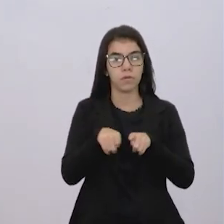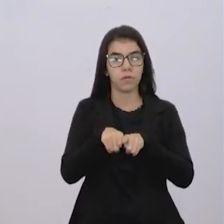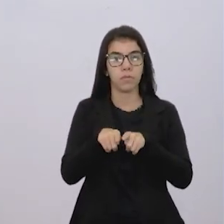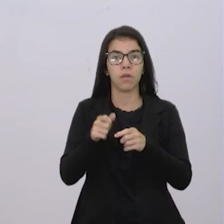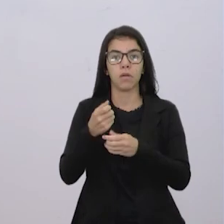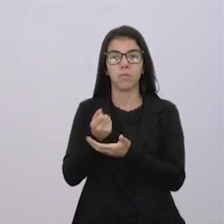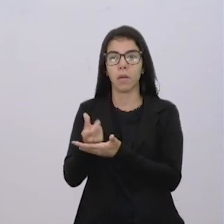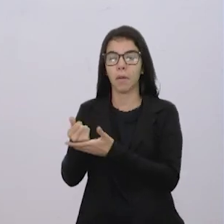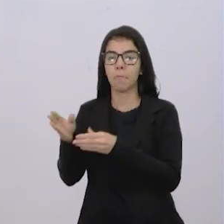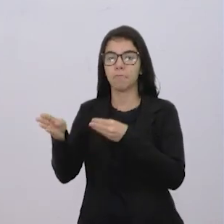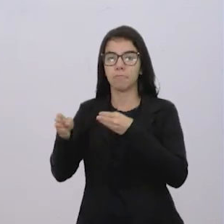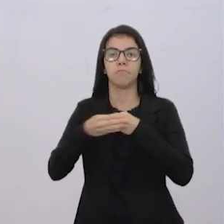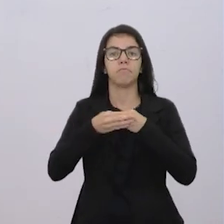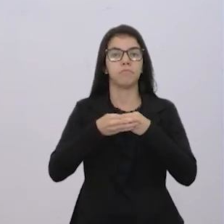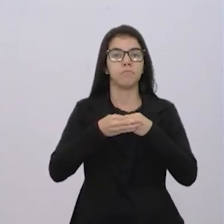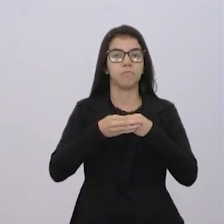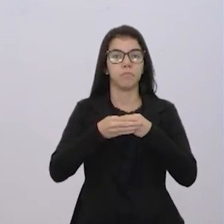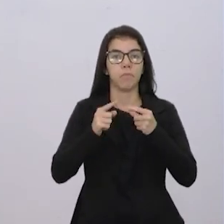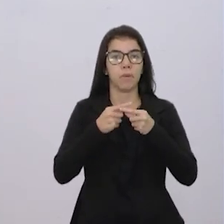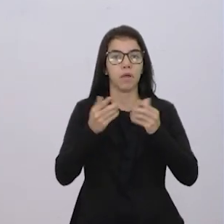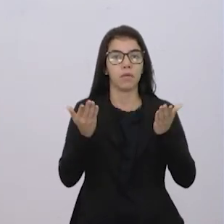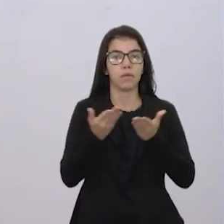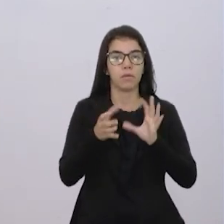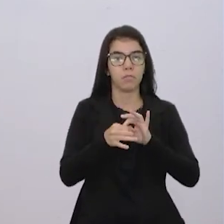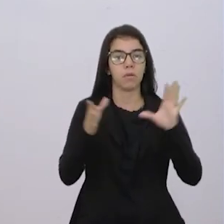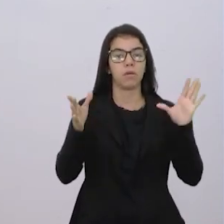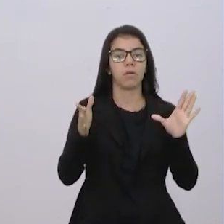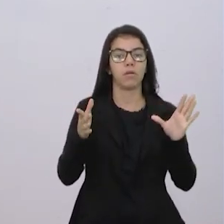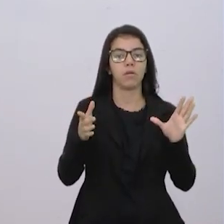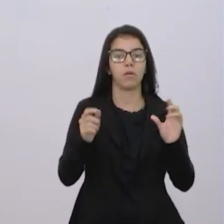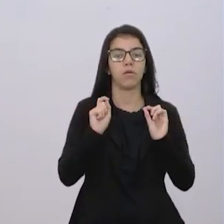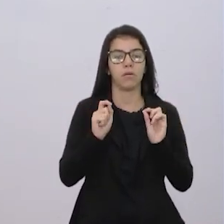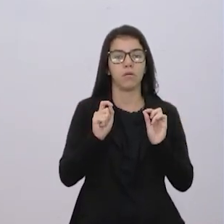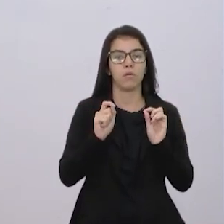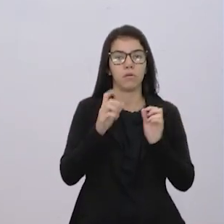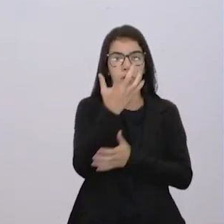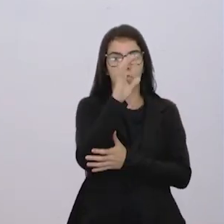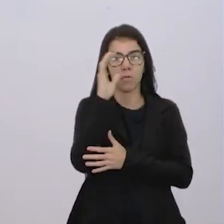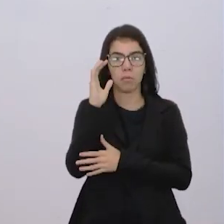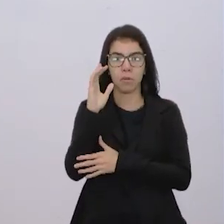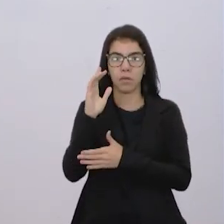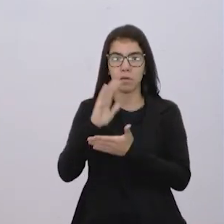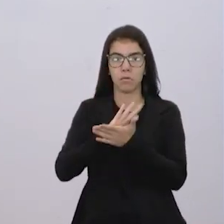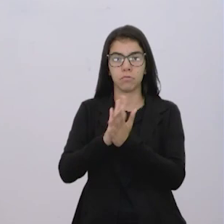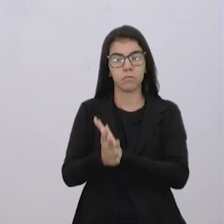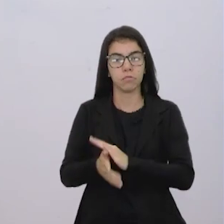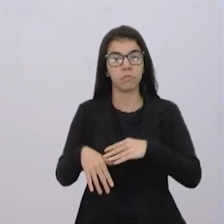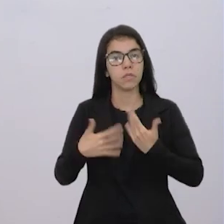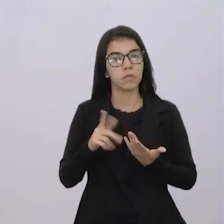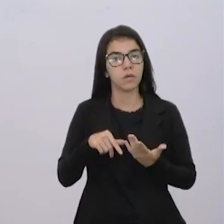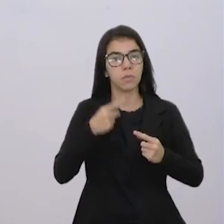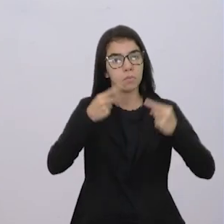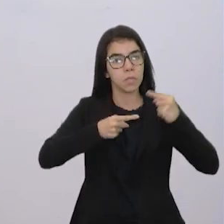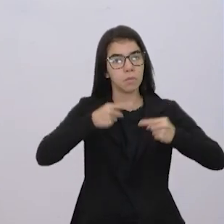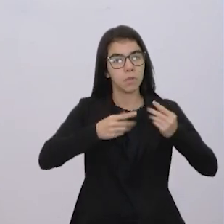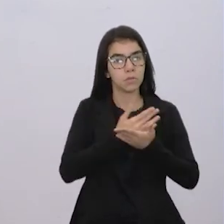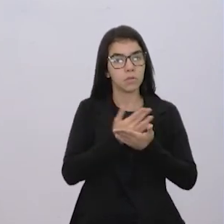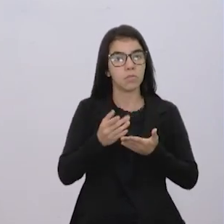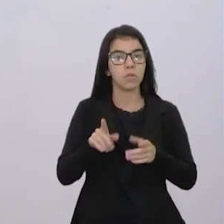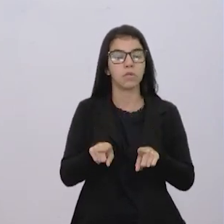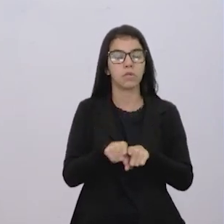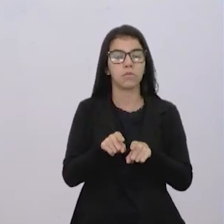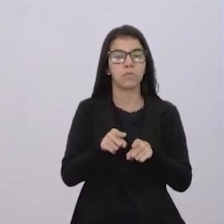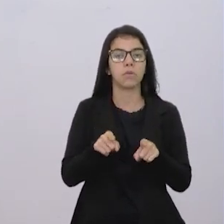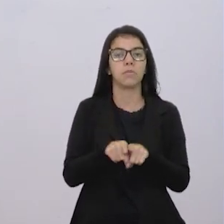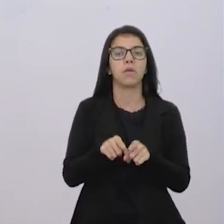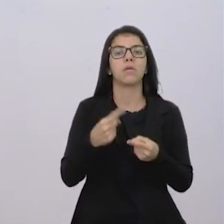mas eu vou deixar, então, liberou geral. A gente acaba com o meio ambiente... Olha a situação. Então, aí se dá o debate, né? O plástico,